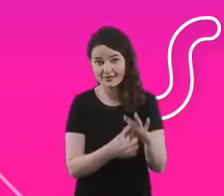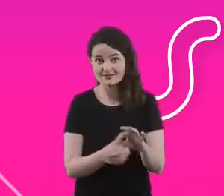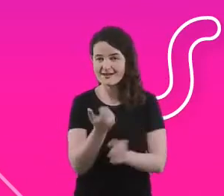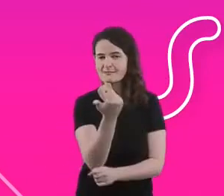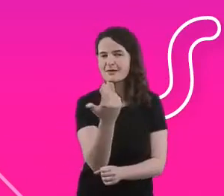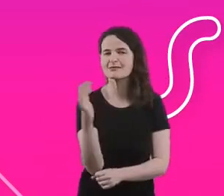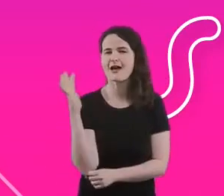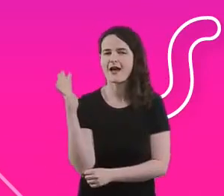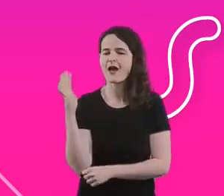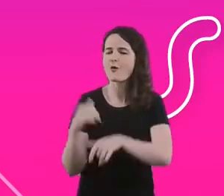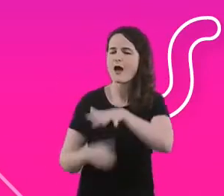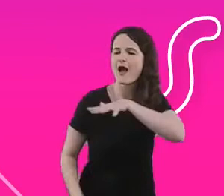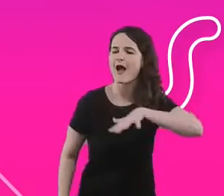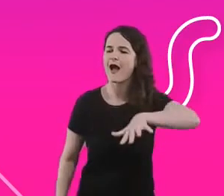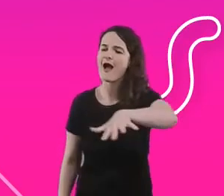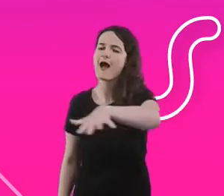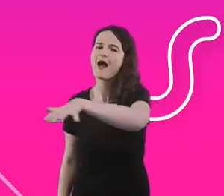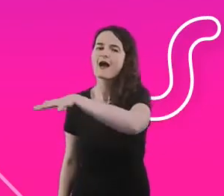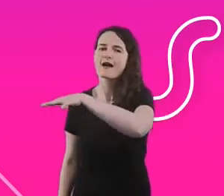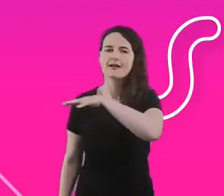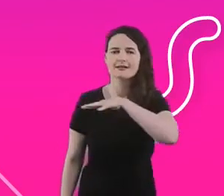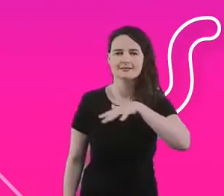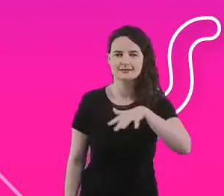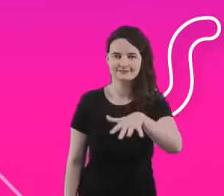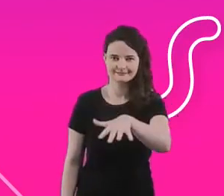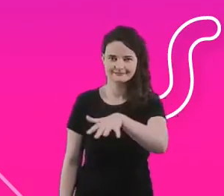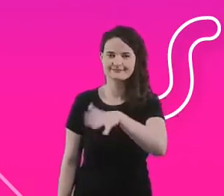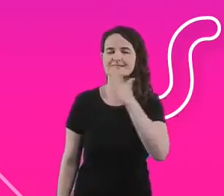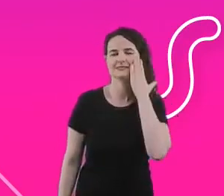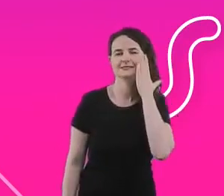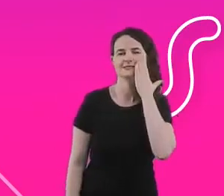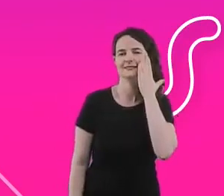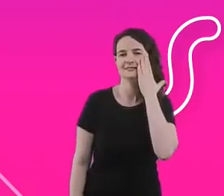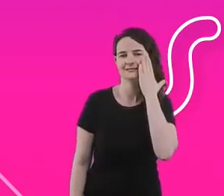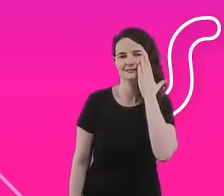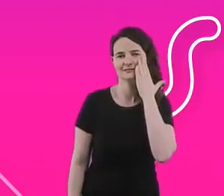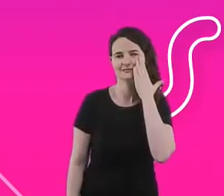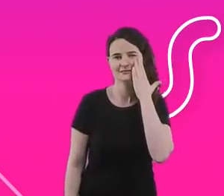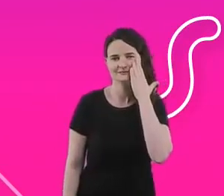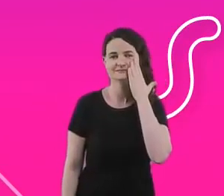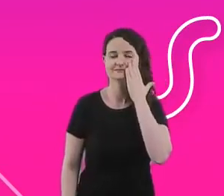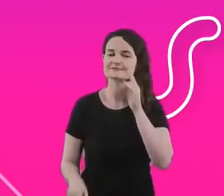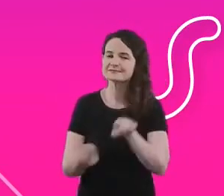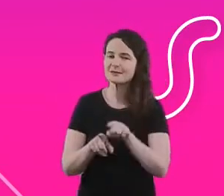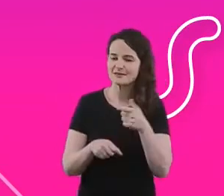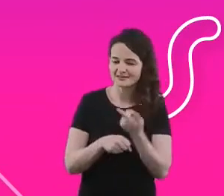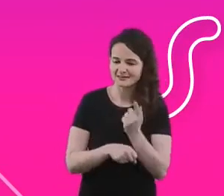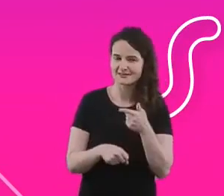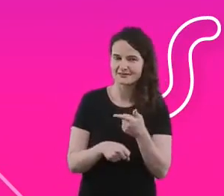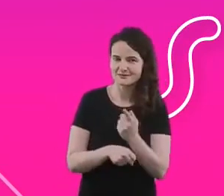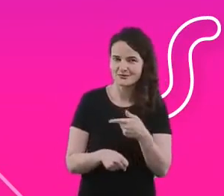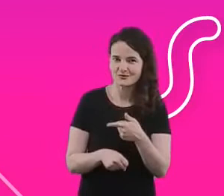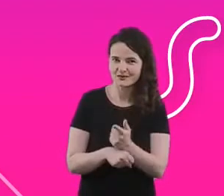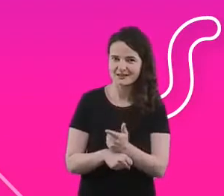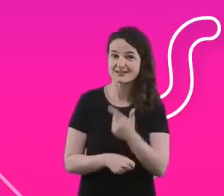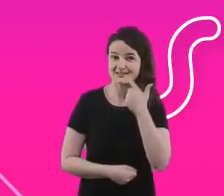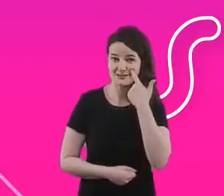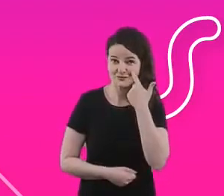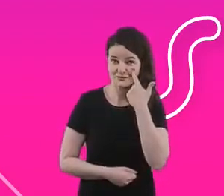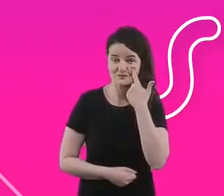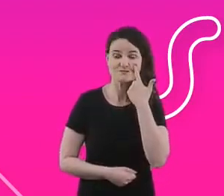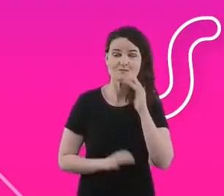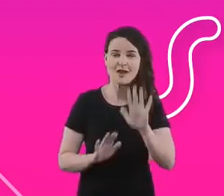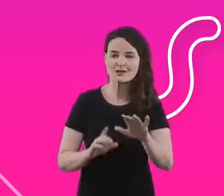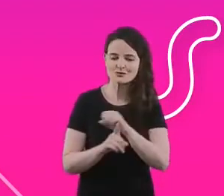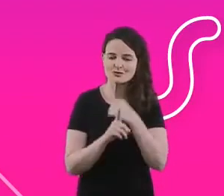significa, a consegue ter uma visão meio direta do que o ambiental significa e governança, quando a fala também da parte interna da empresa. O social ele consegue ser